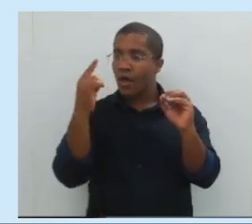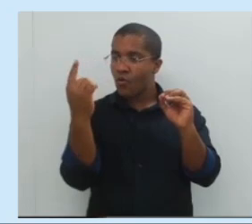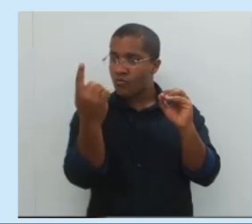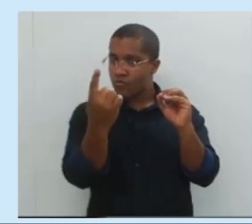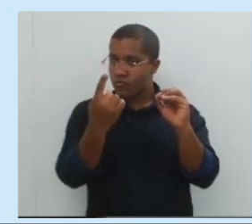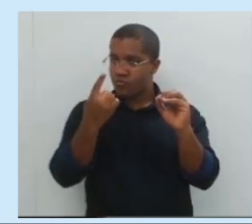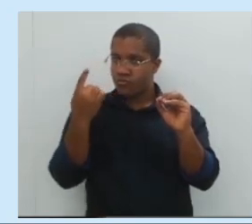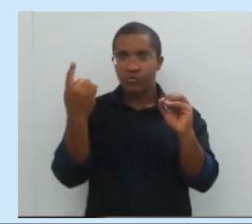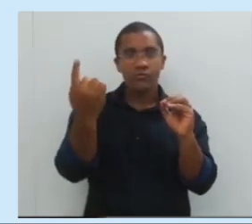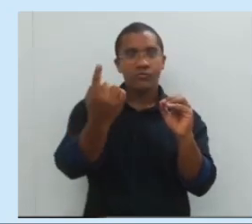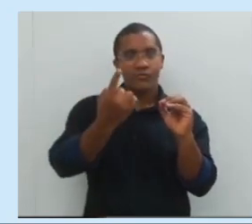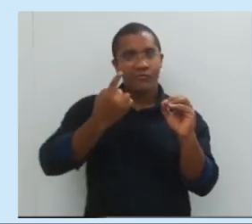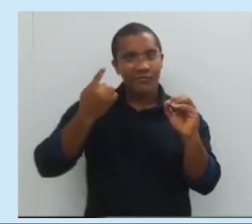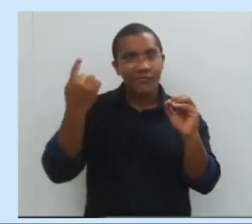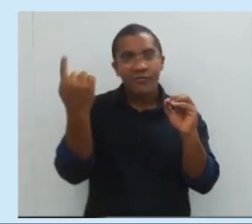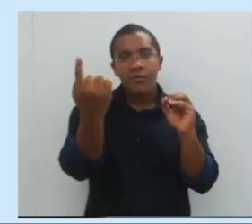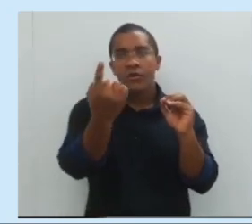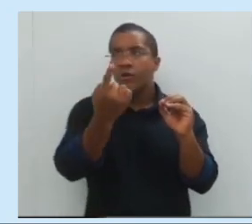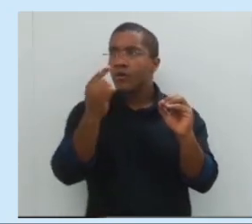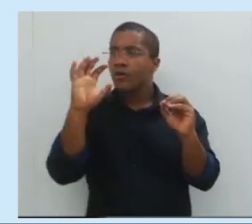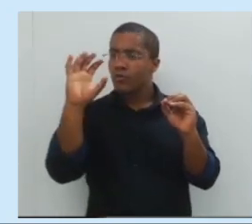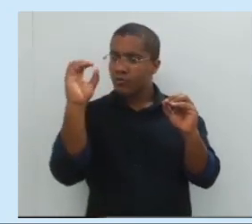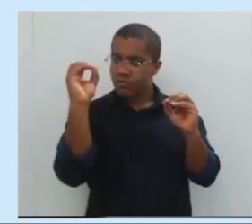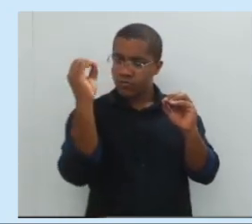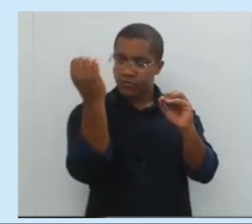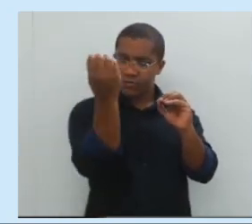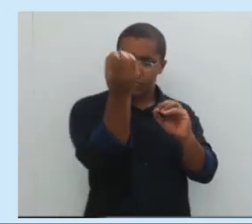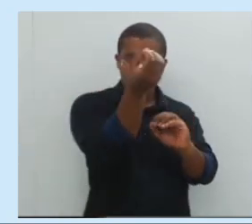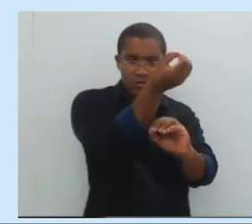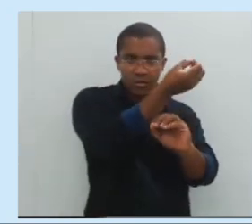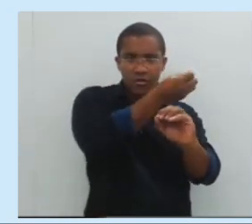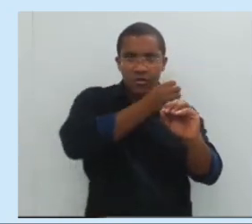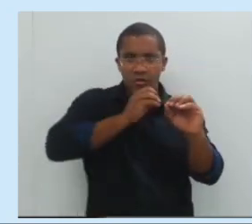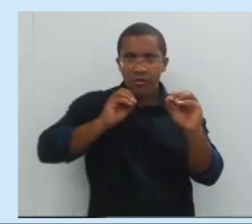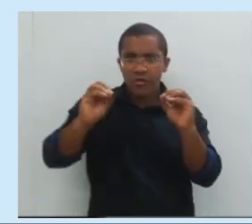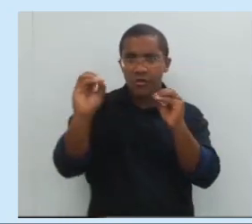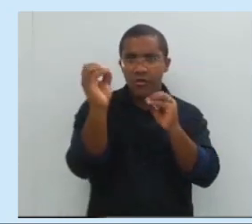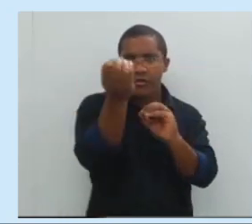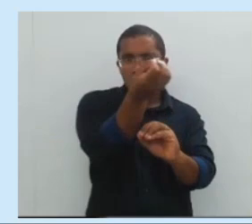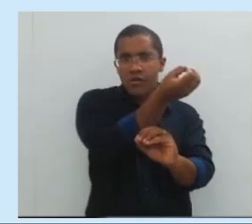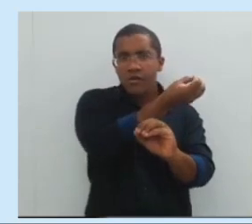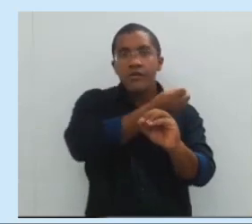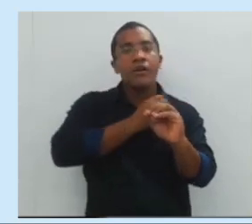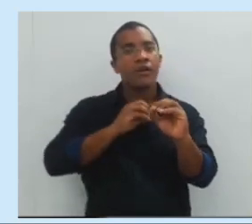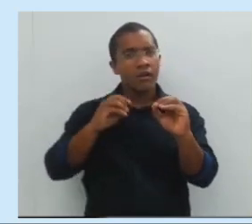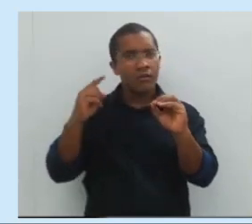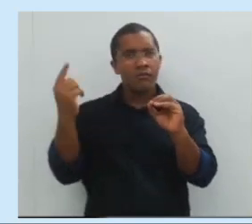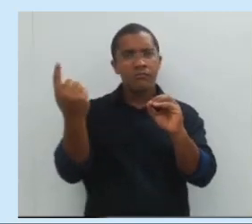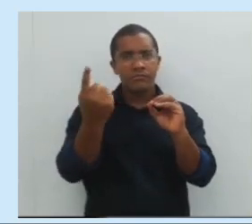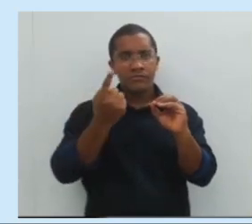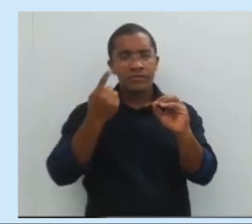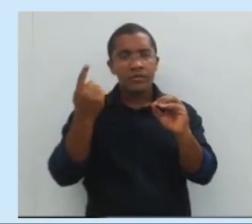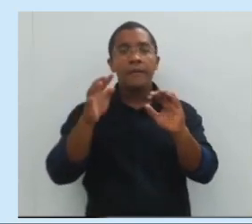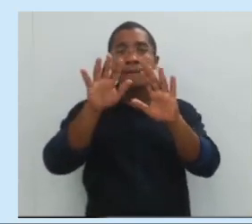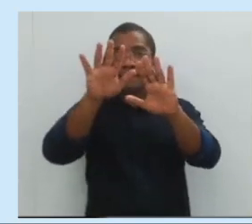rodar, rodar. Rodar em torno dela mesma, do seu próprio eixo.